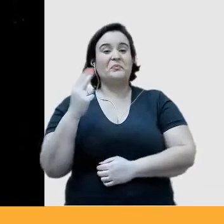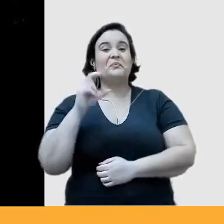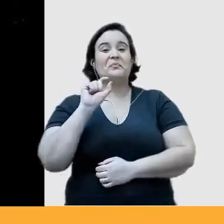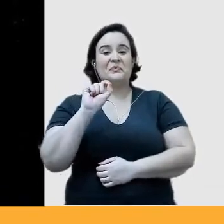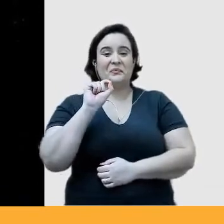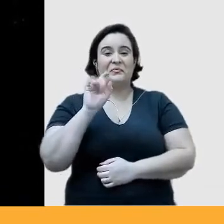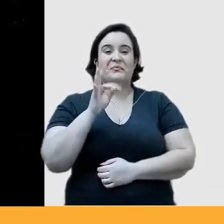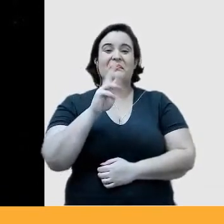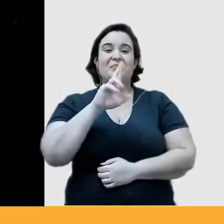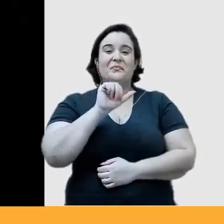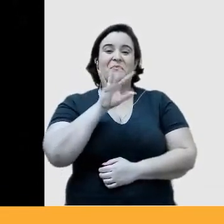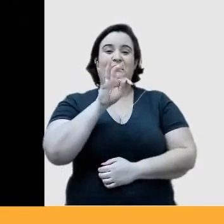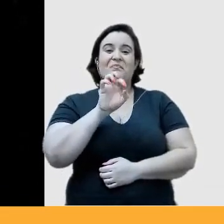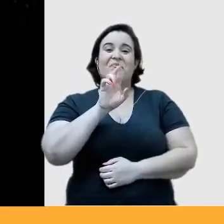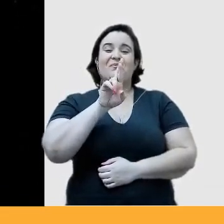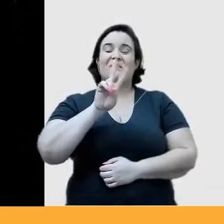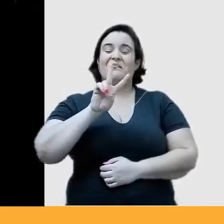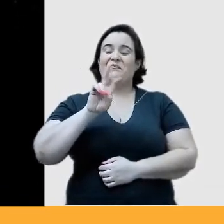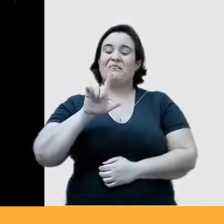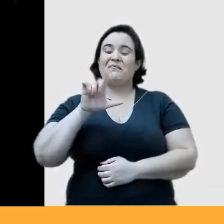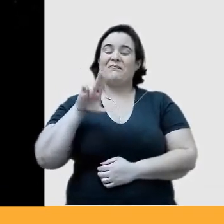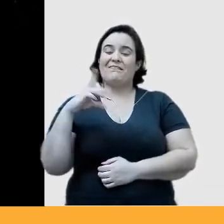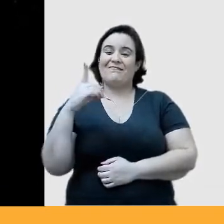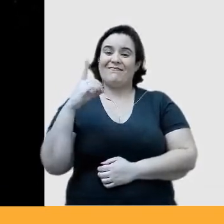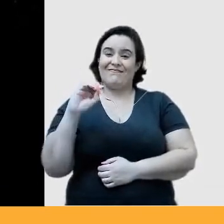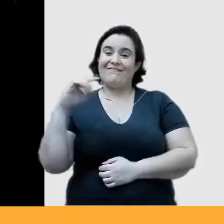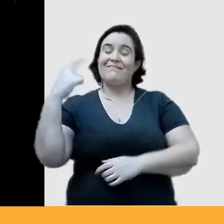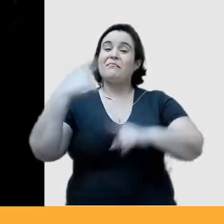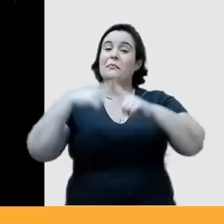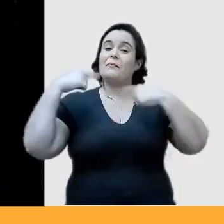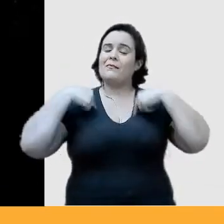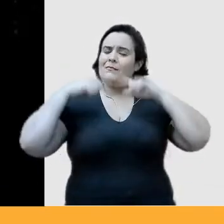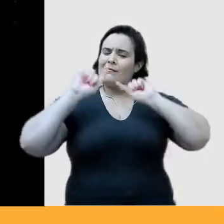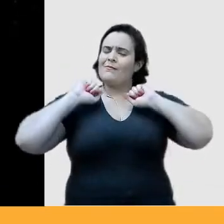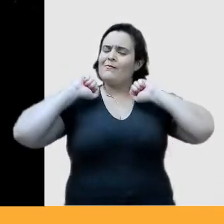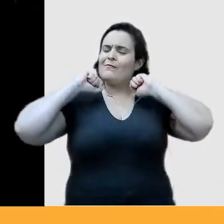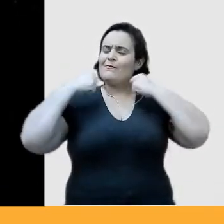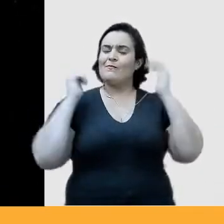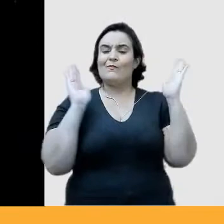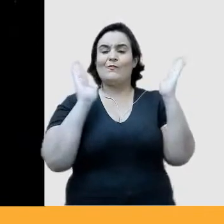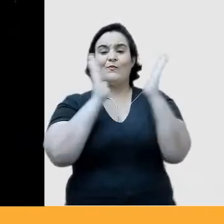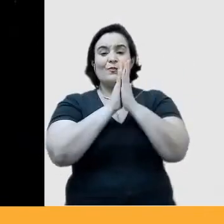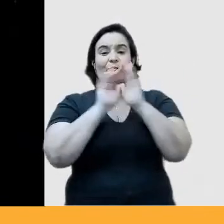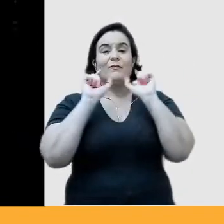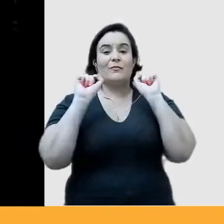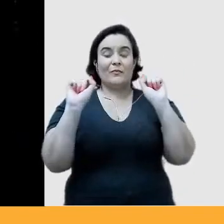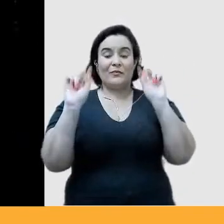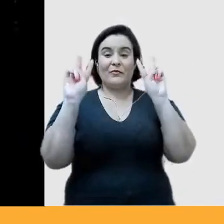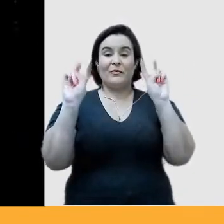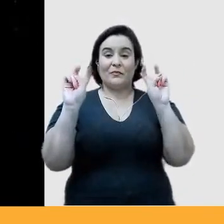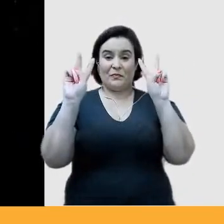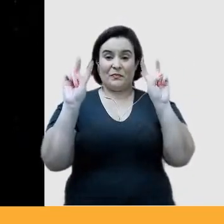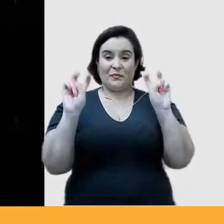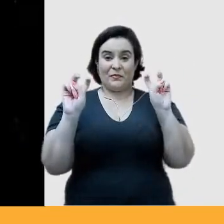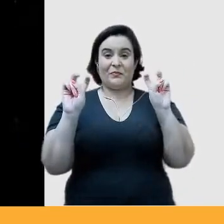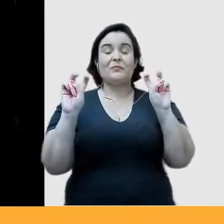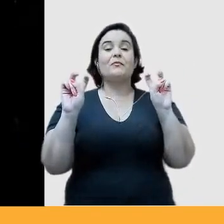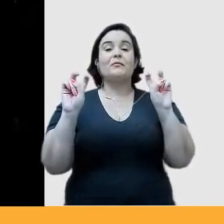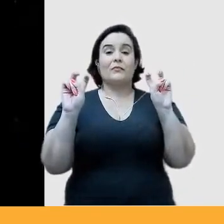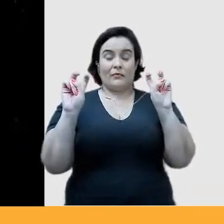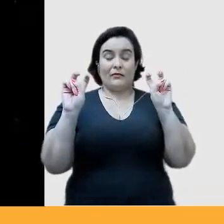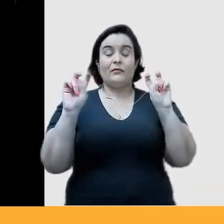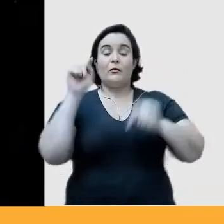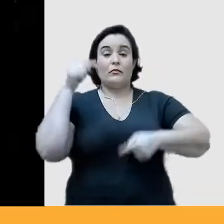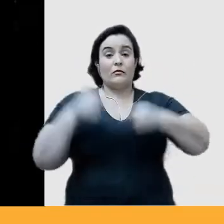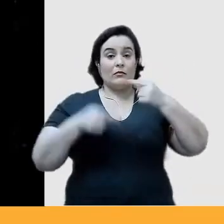porque eu fui muito combativo em relação a essa questão da política